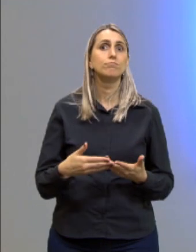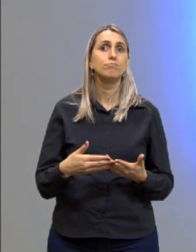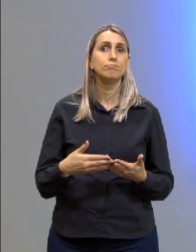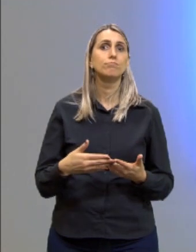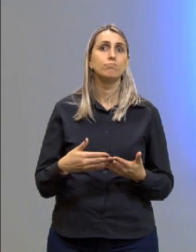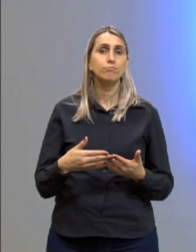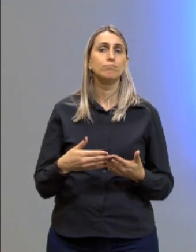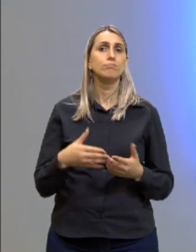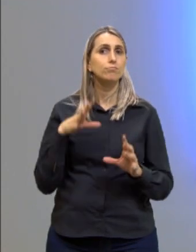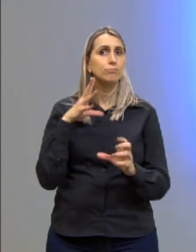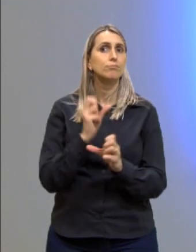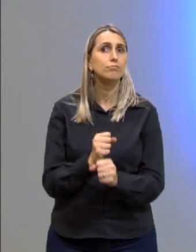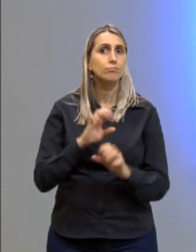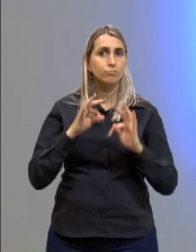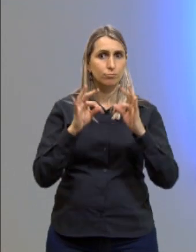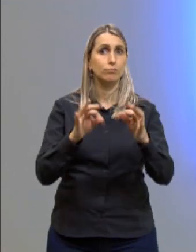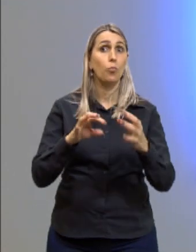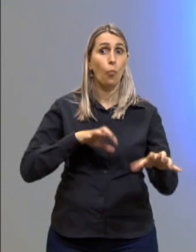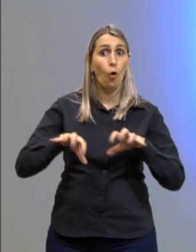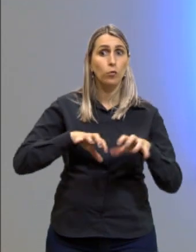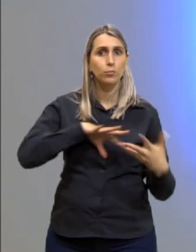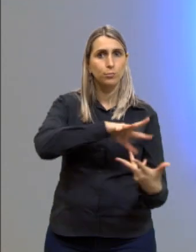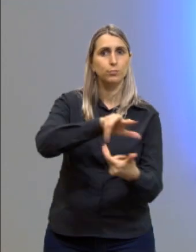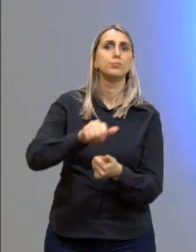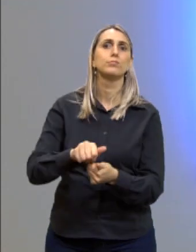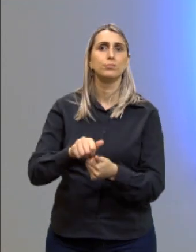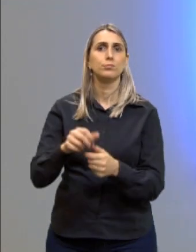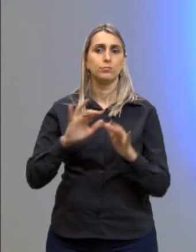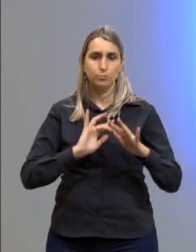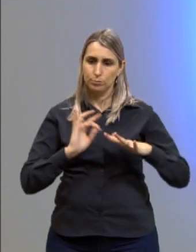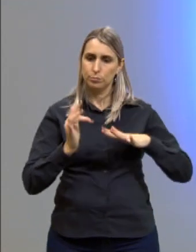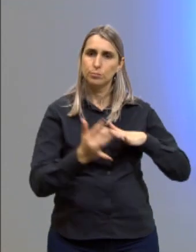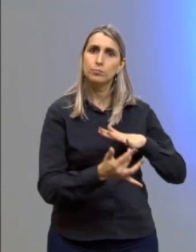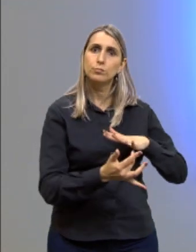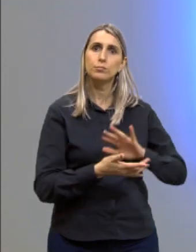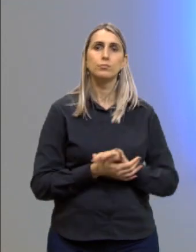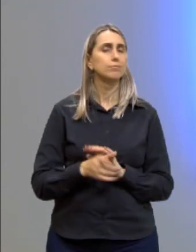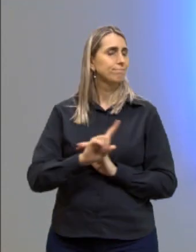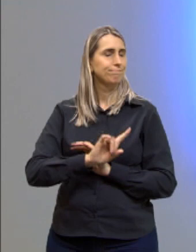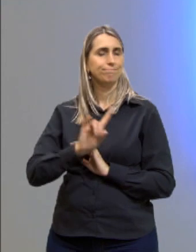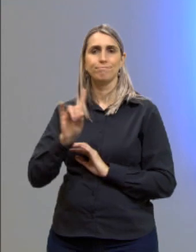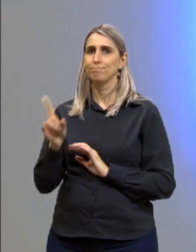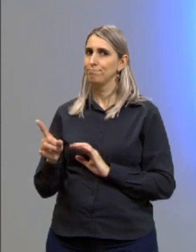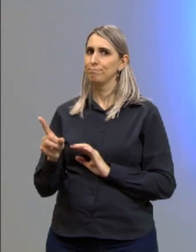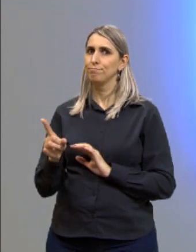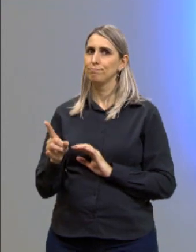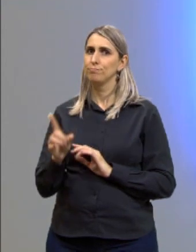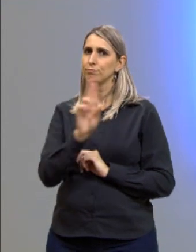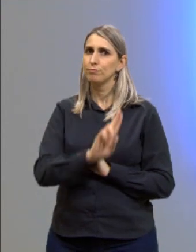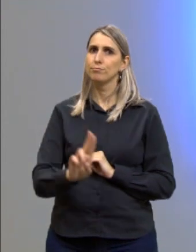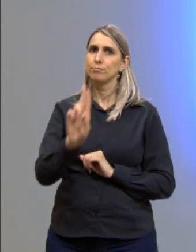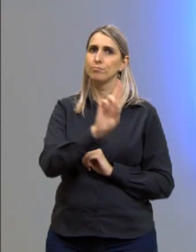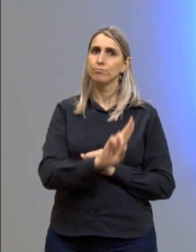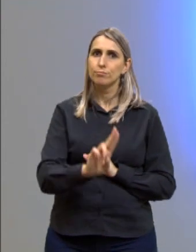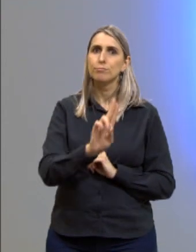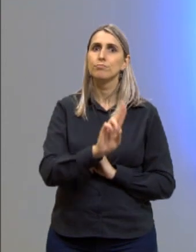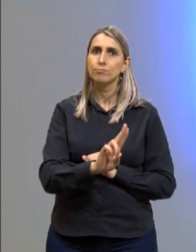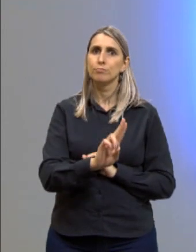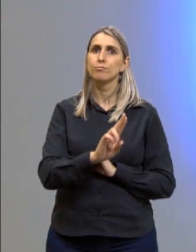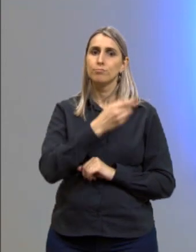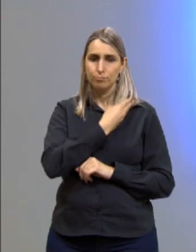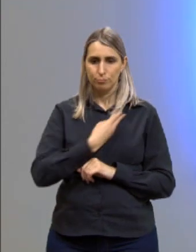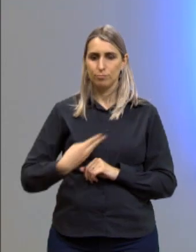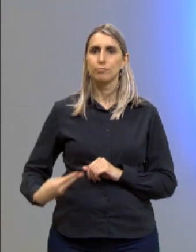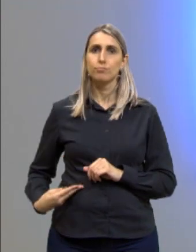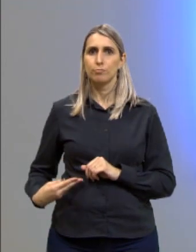que a tecnologia move o mundo, as redes sociais não são utilizadas pelos órgãos